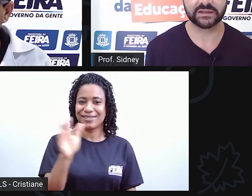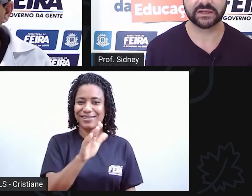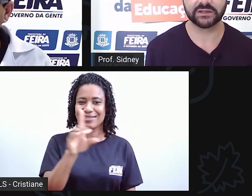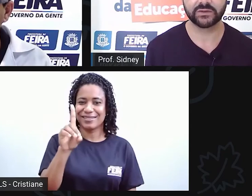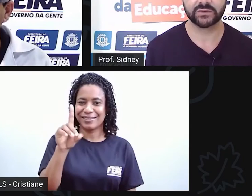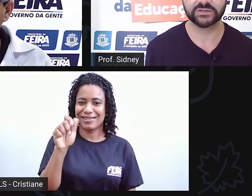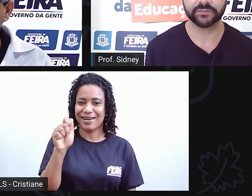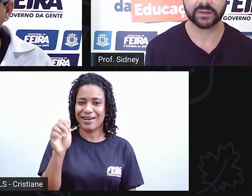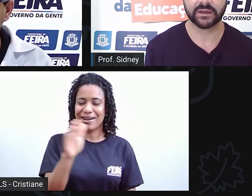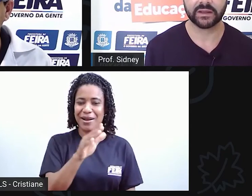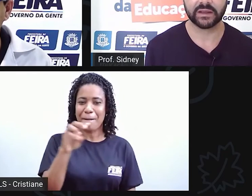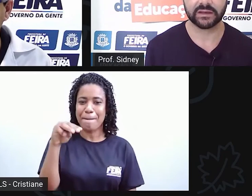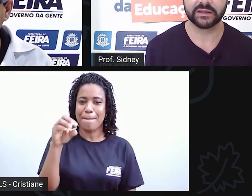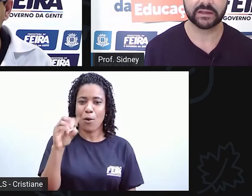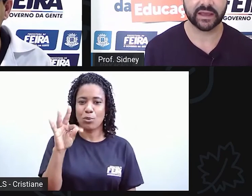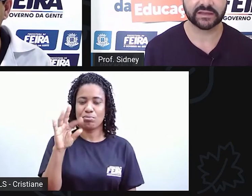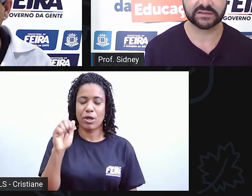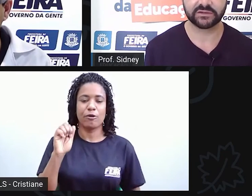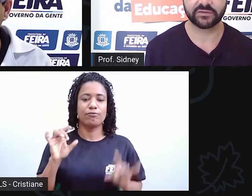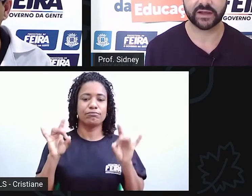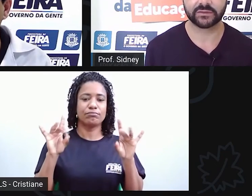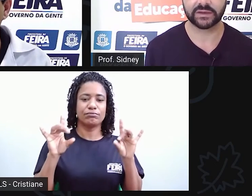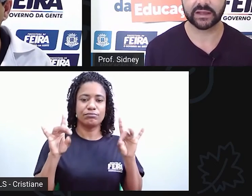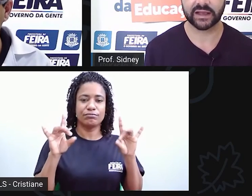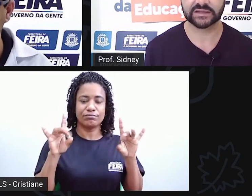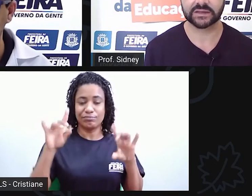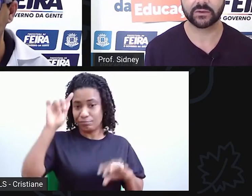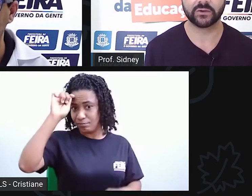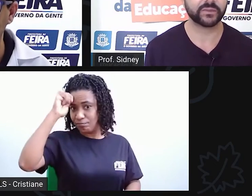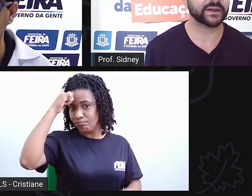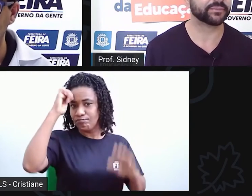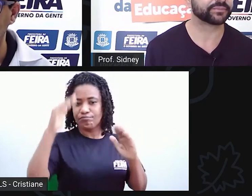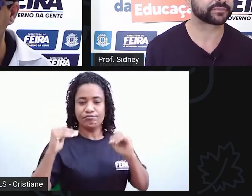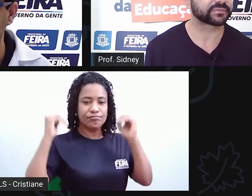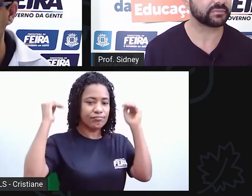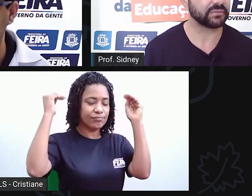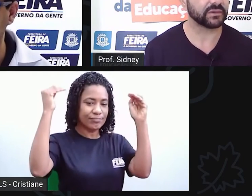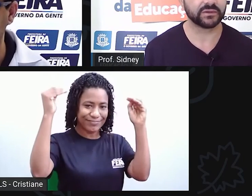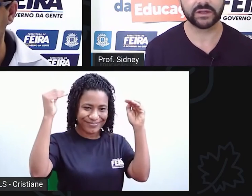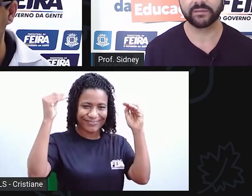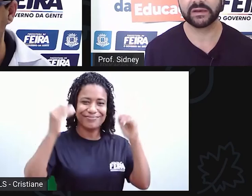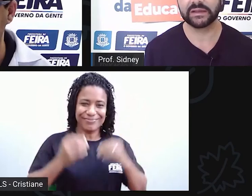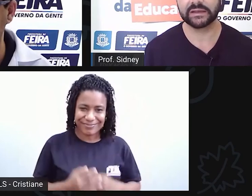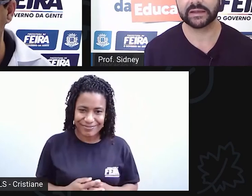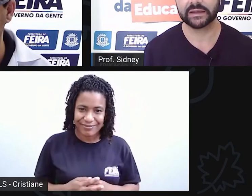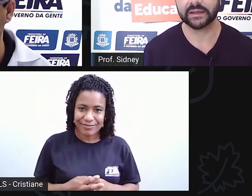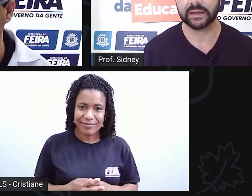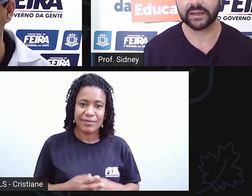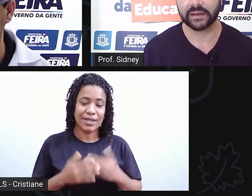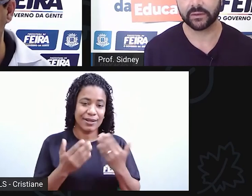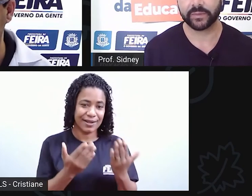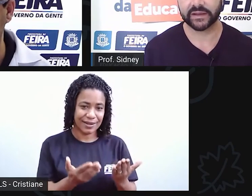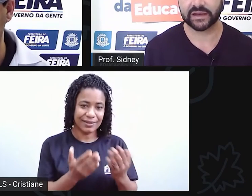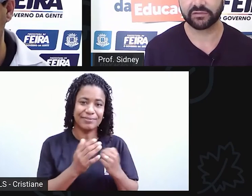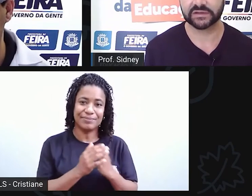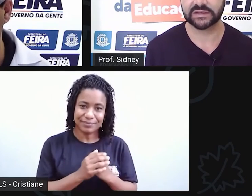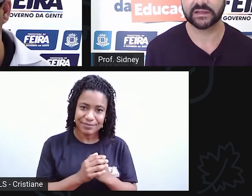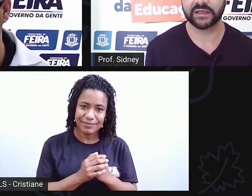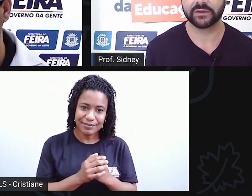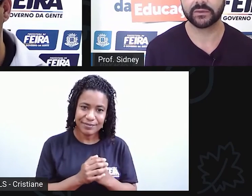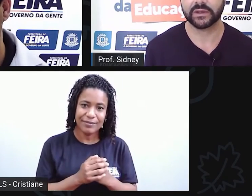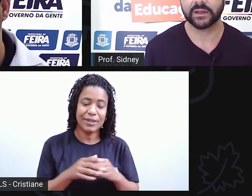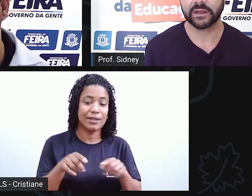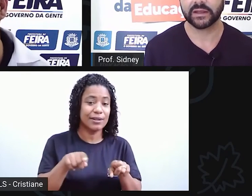dessa negritude. Ele enriquece, de fato, ele casa com uma dona Hermelinda, e o pai dela é